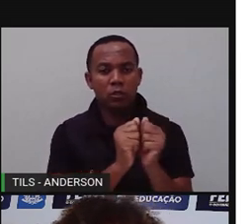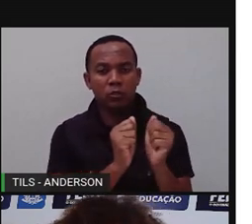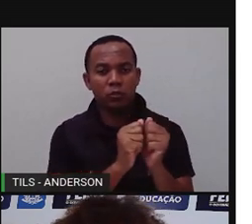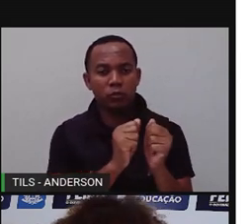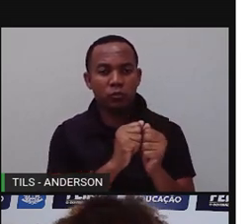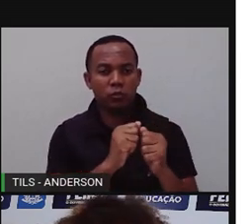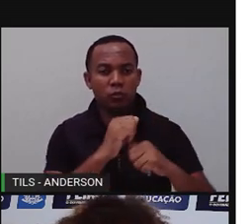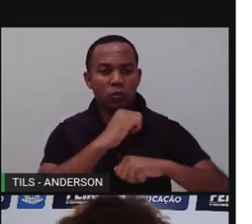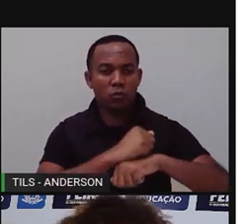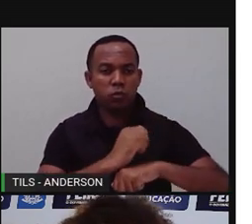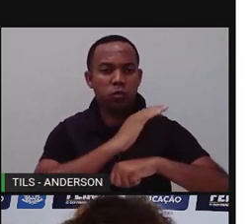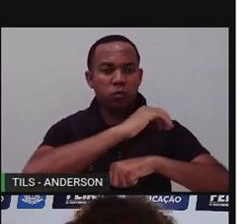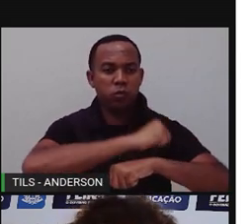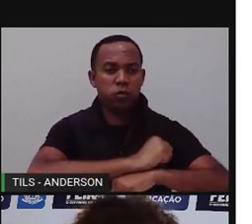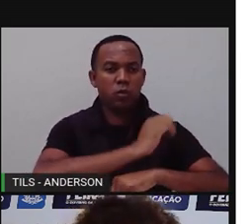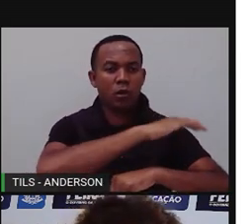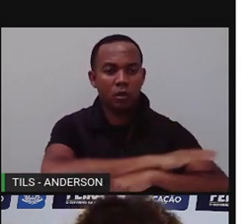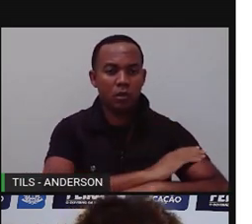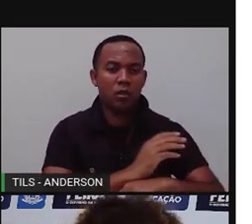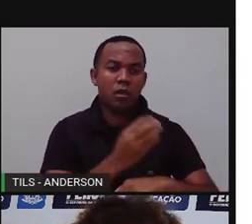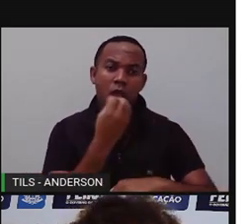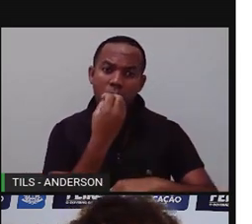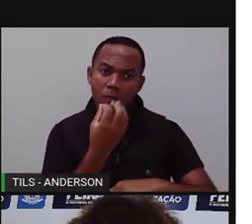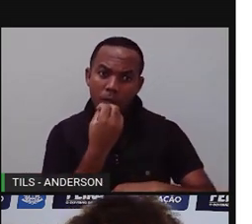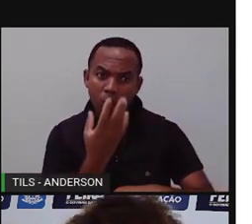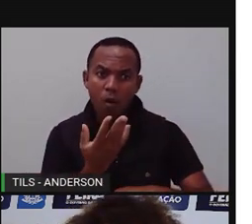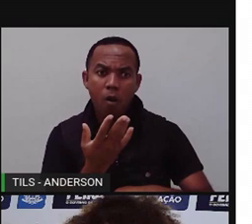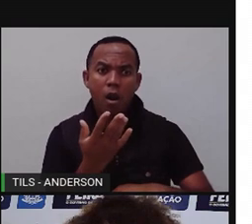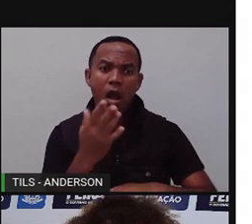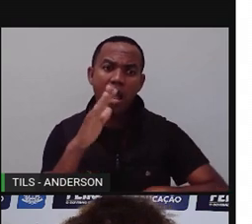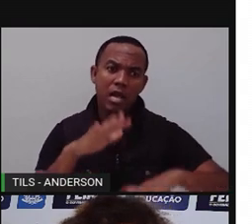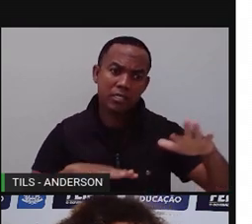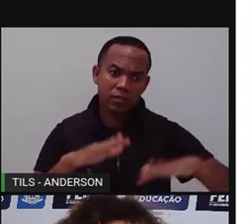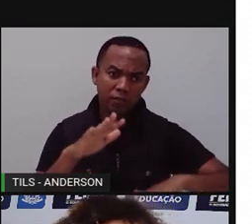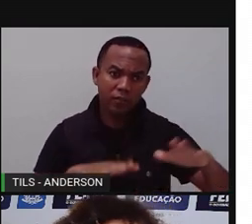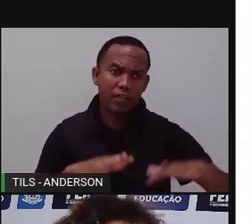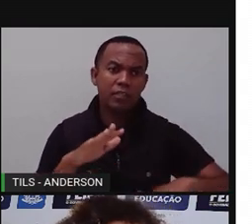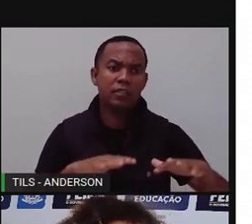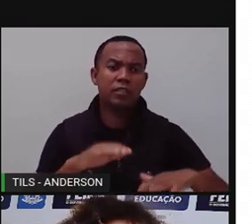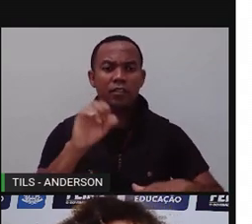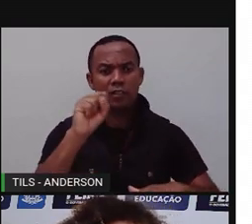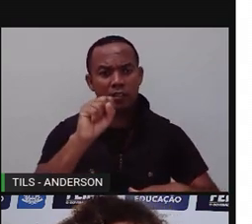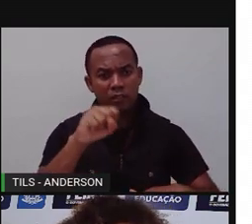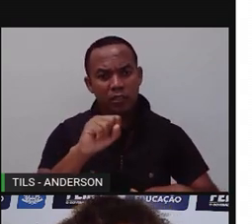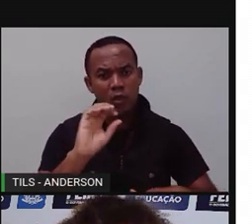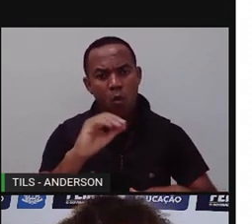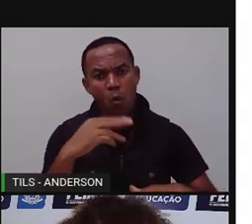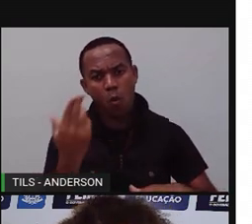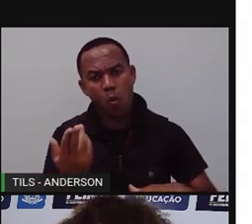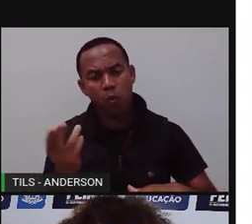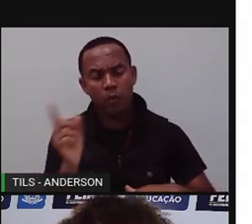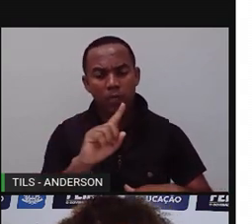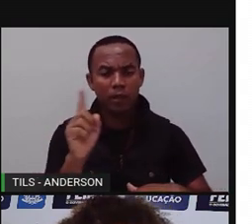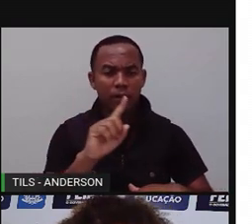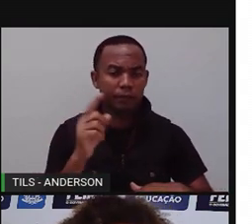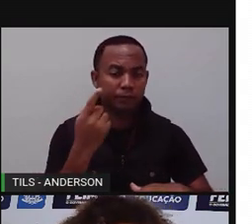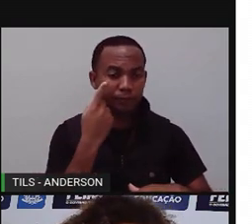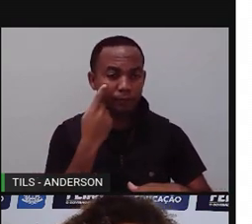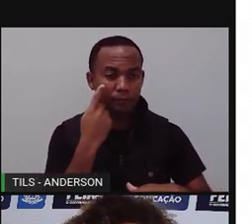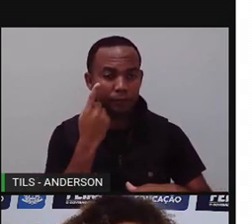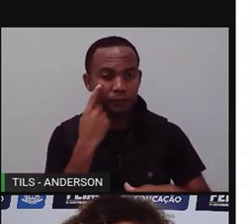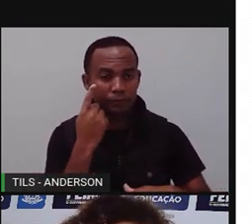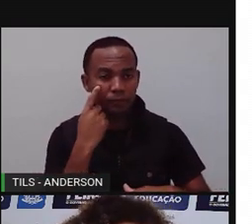relações ecológicas podem ser positivas, como, por exemplo, quando uma mãe cuida do seu filhote, não é isso?